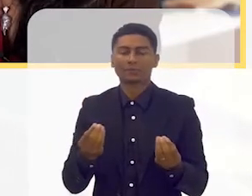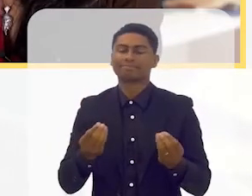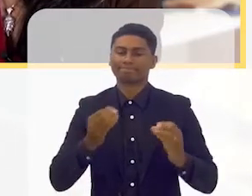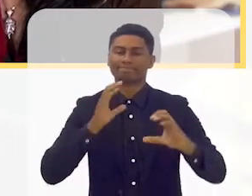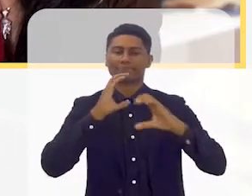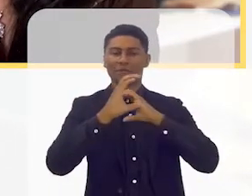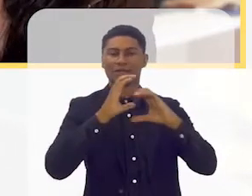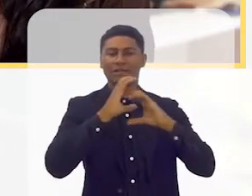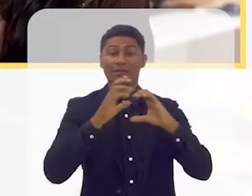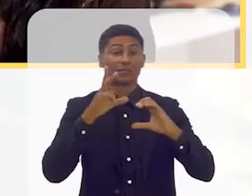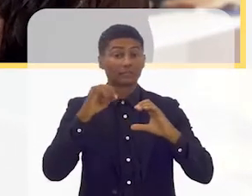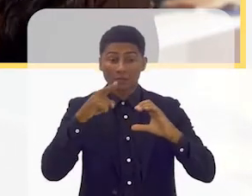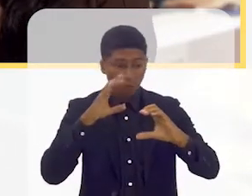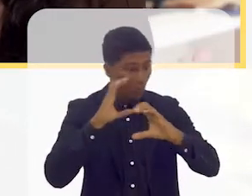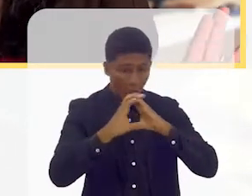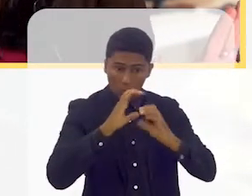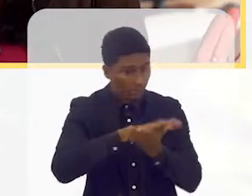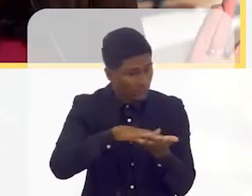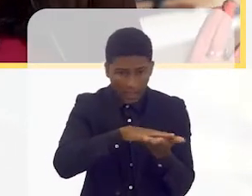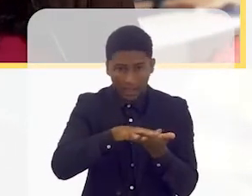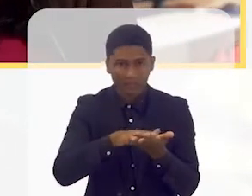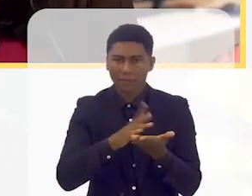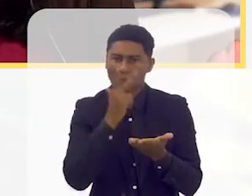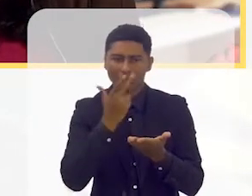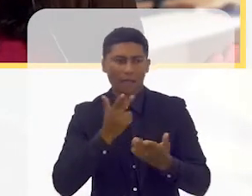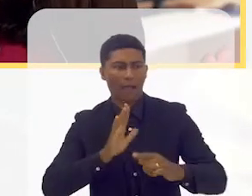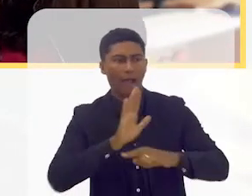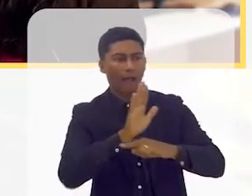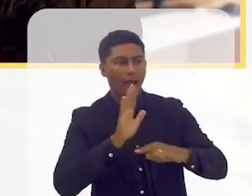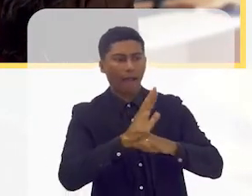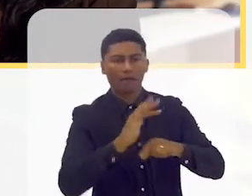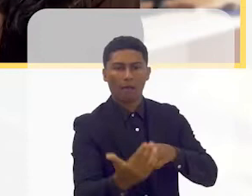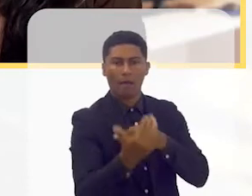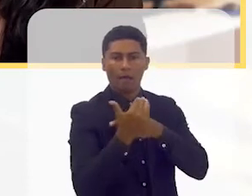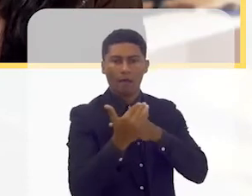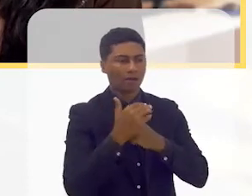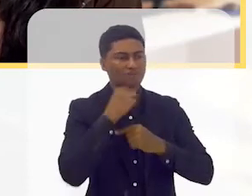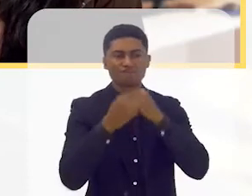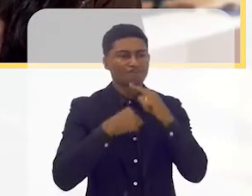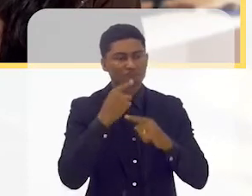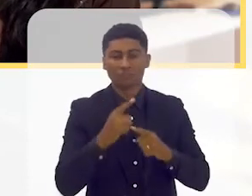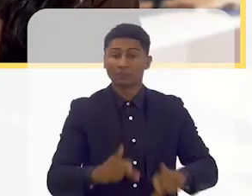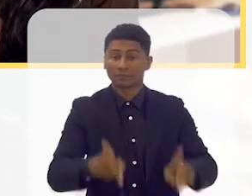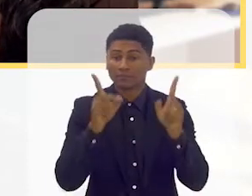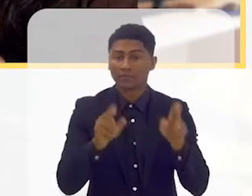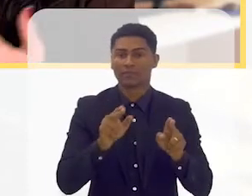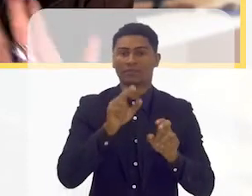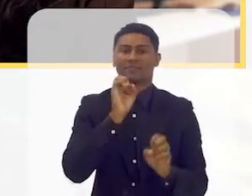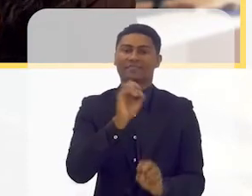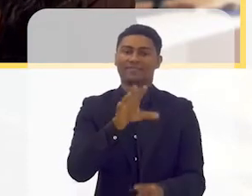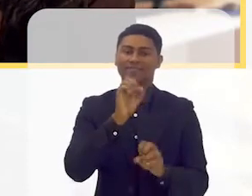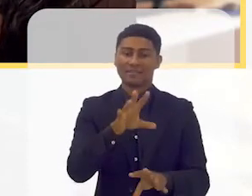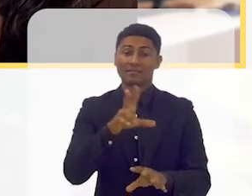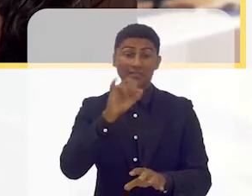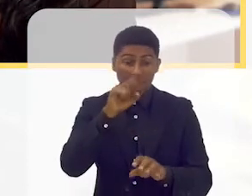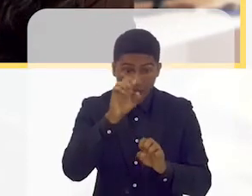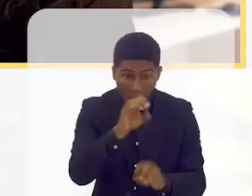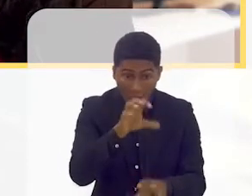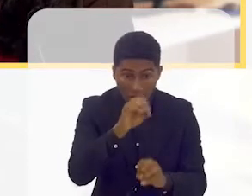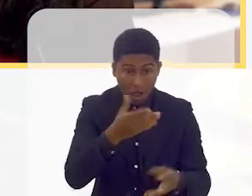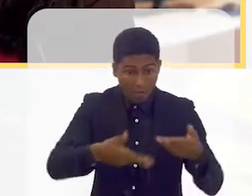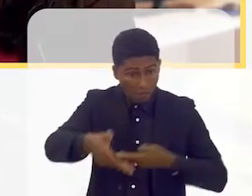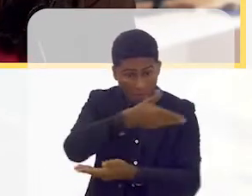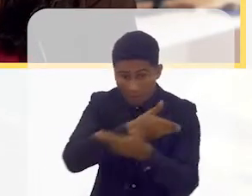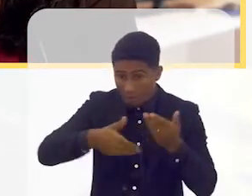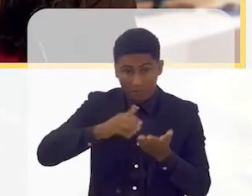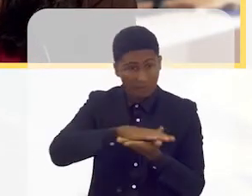Da comunicação. Se você não comunica, você não tem como colaborar. É a mesma coisa em relação à educação. Se a gente não tem uma troca, e a gente